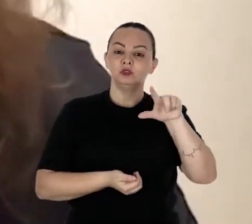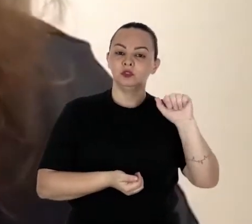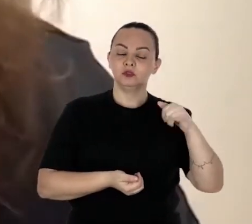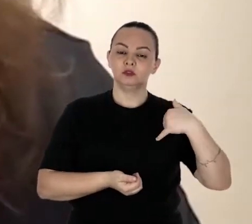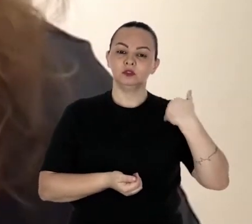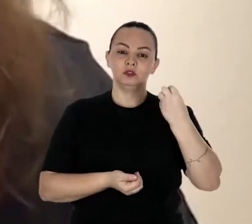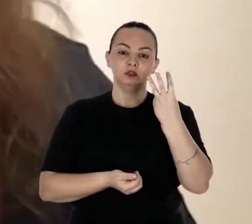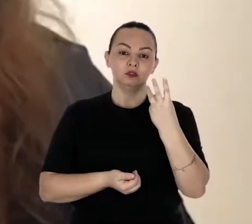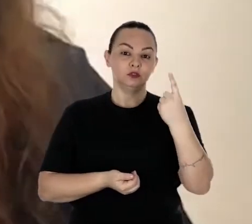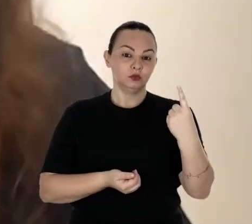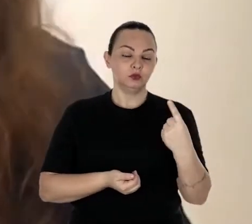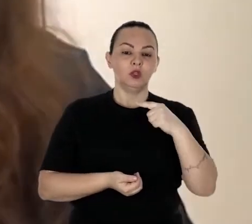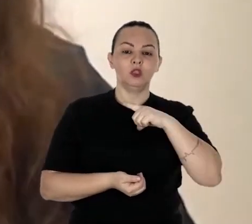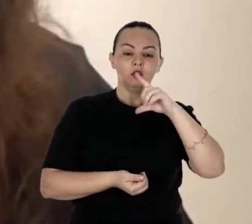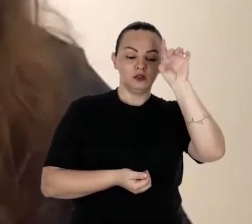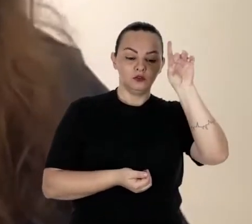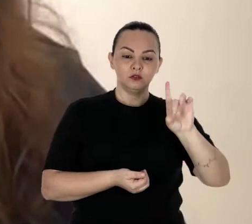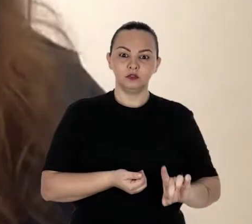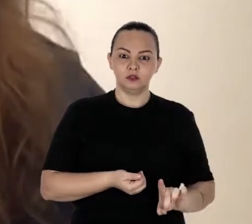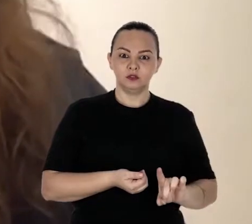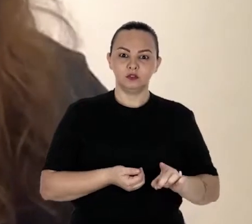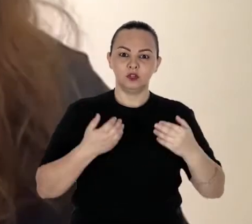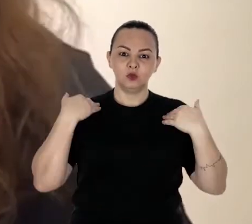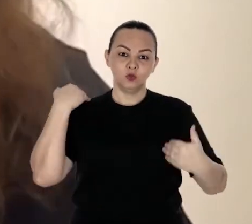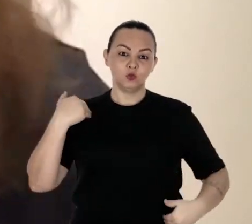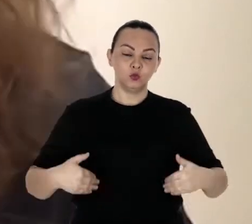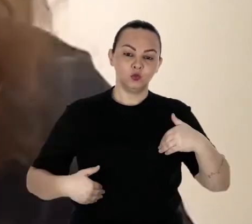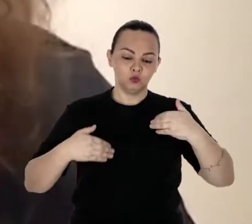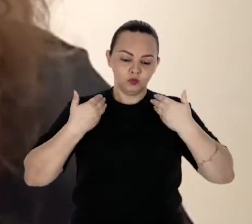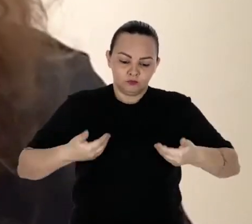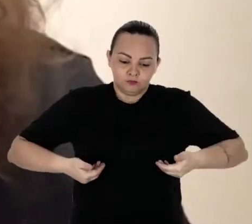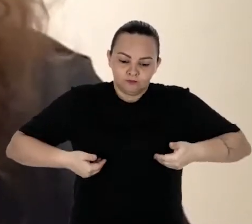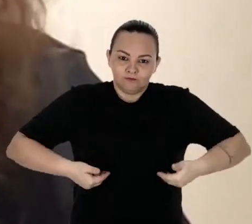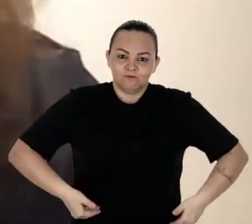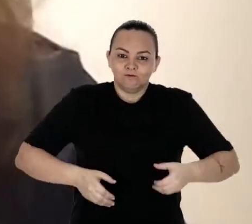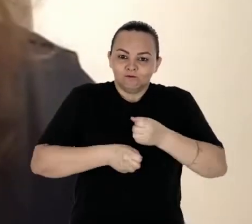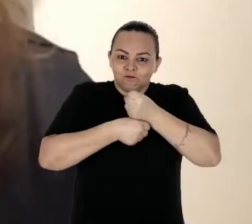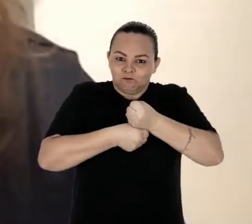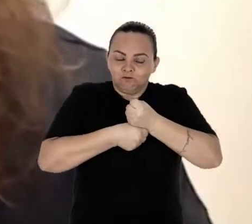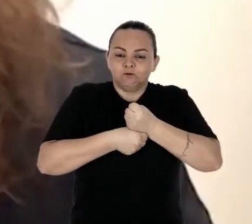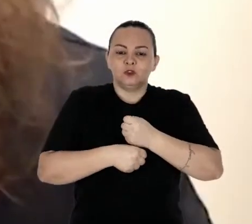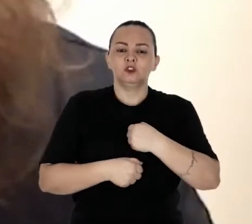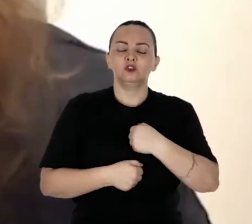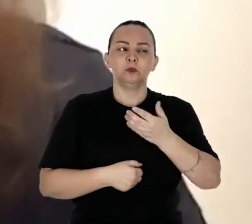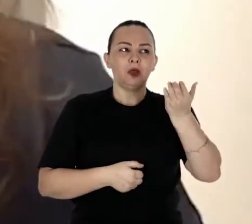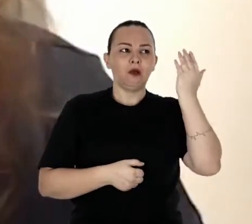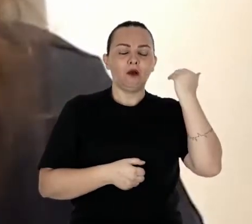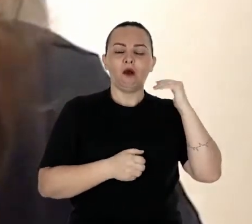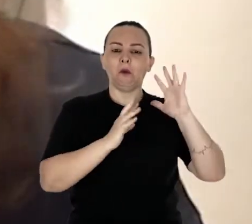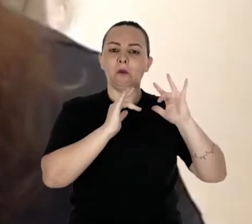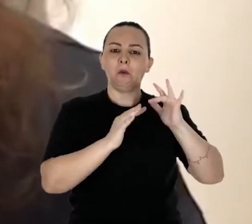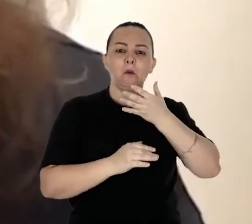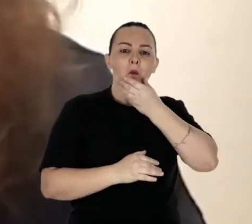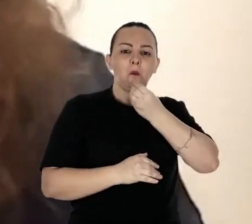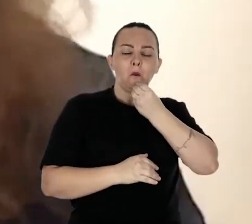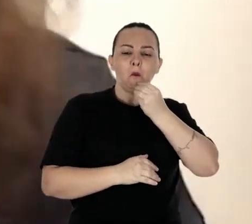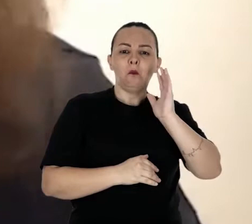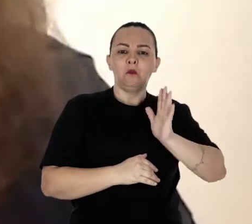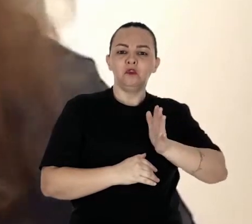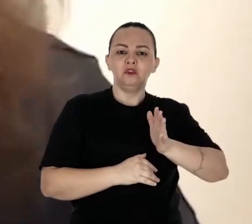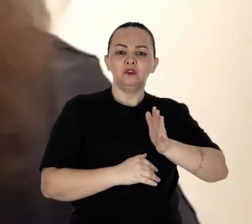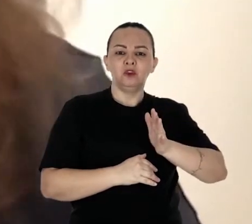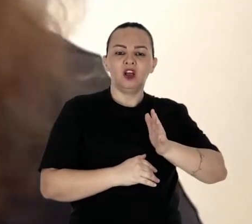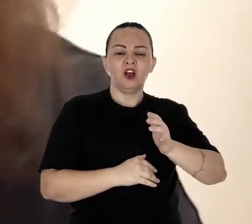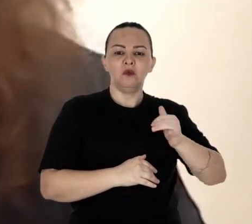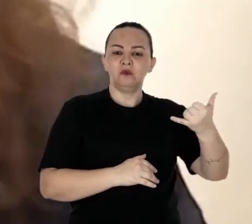31 anos e tenho uma deficiência física chamada distrofia muscular de cinturas. Eu já namorei com um macho que falou que eu